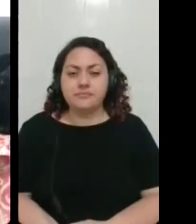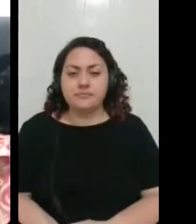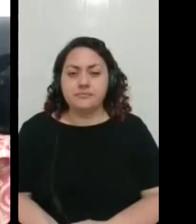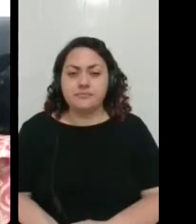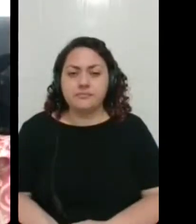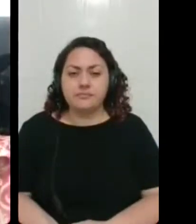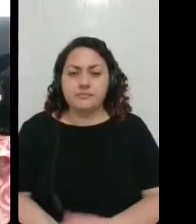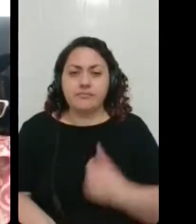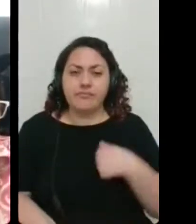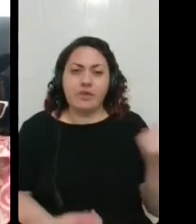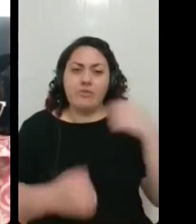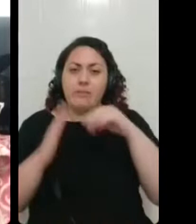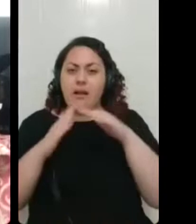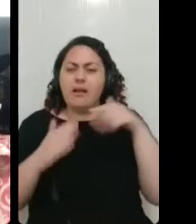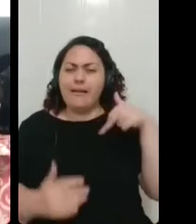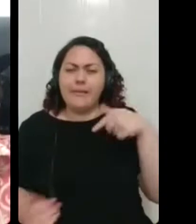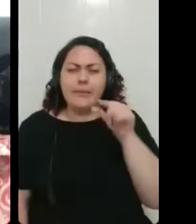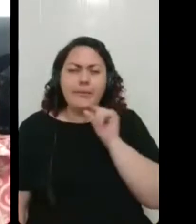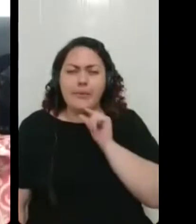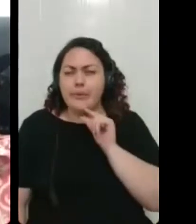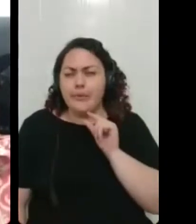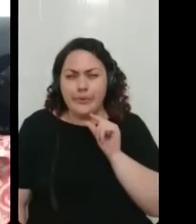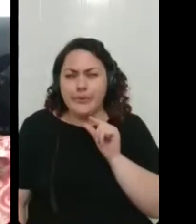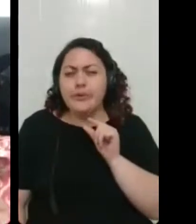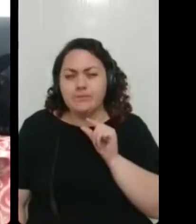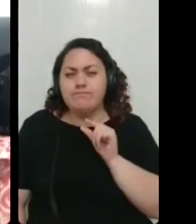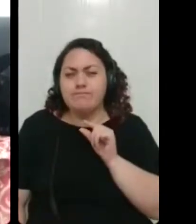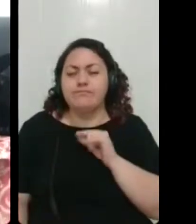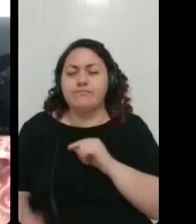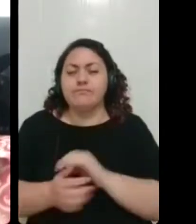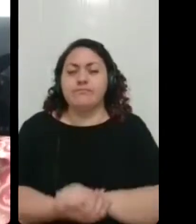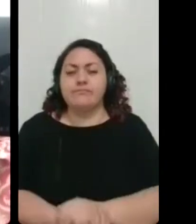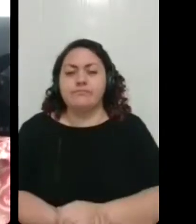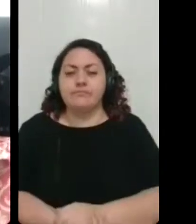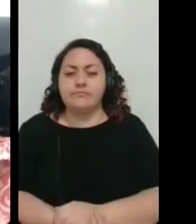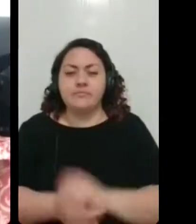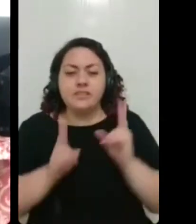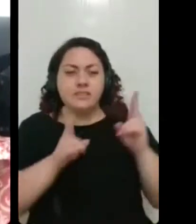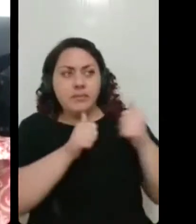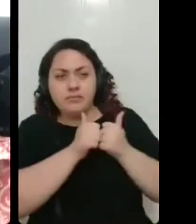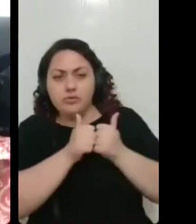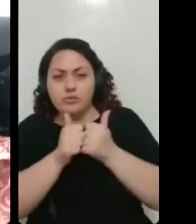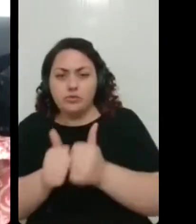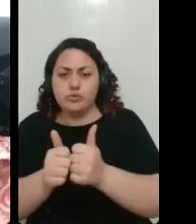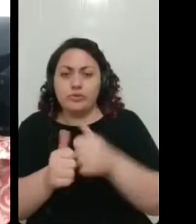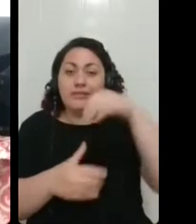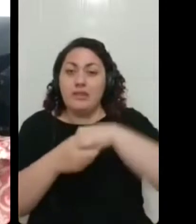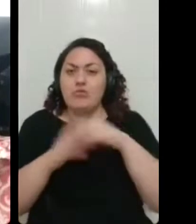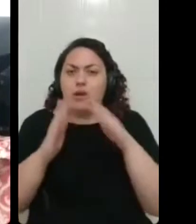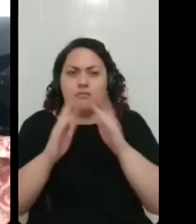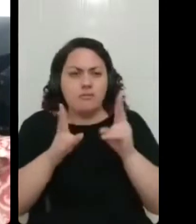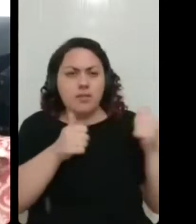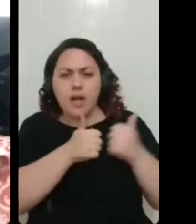caminhando quase nada, né? Sendo muito acompanhada em casa, assim, com